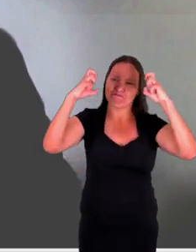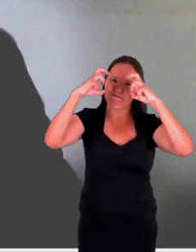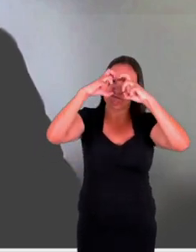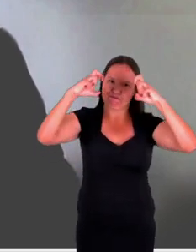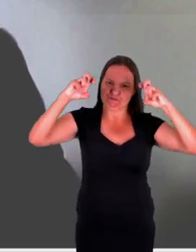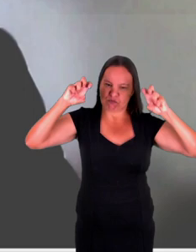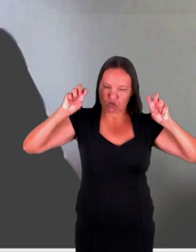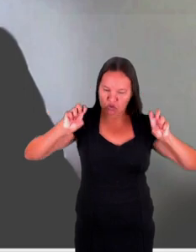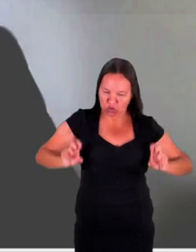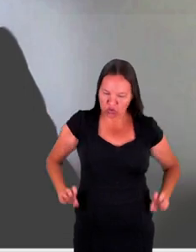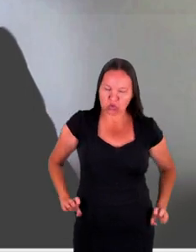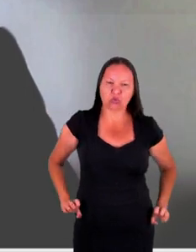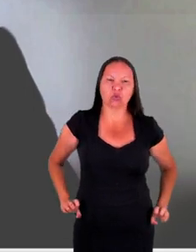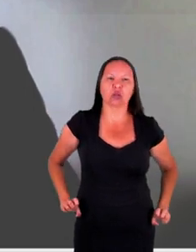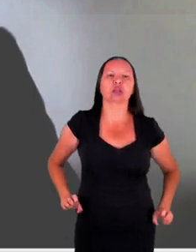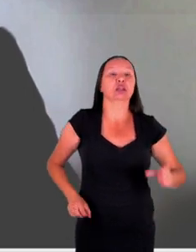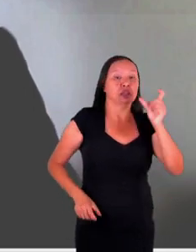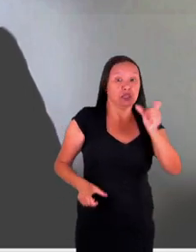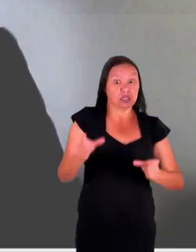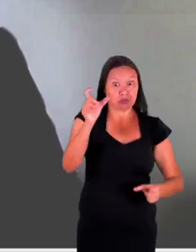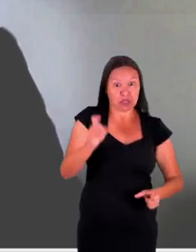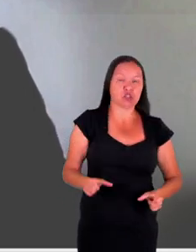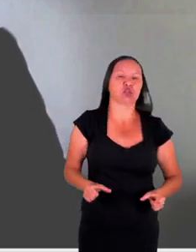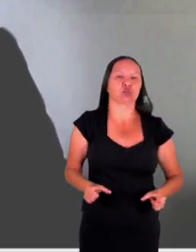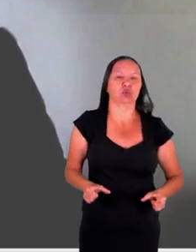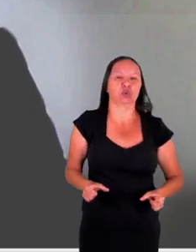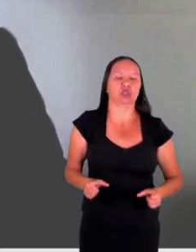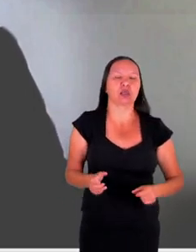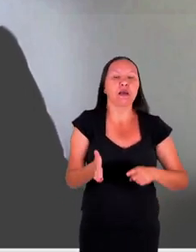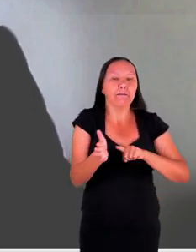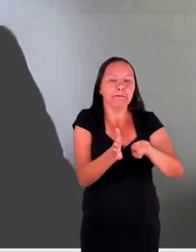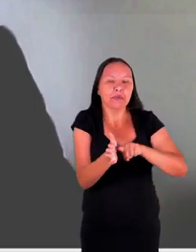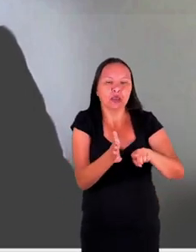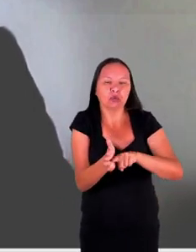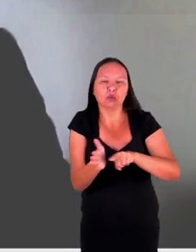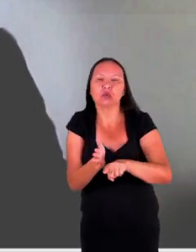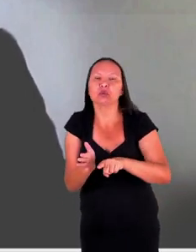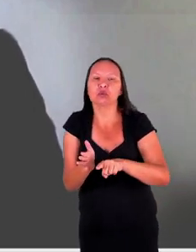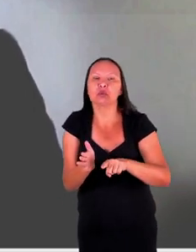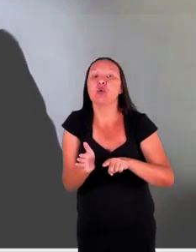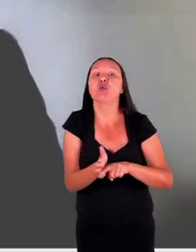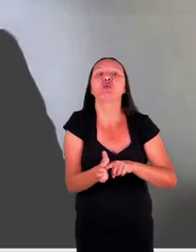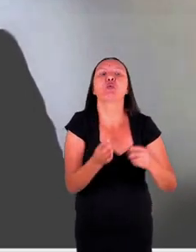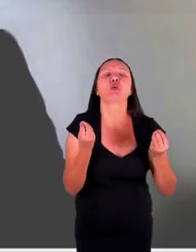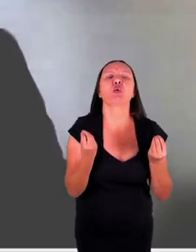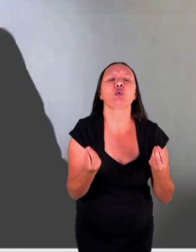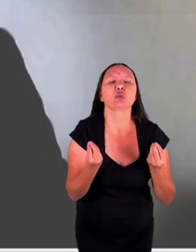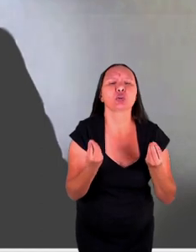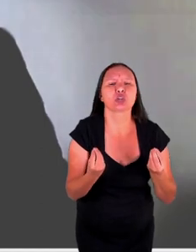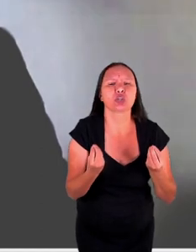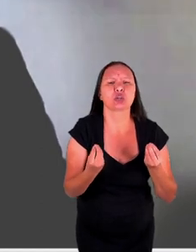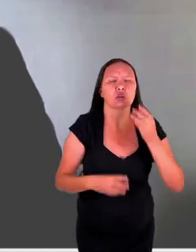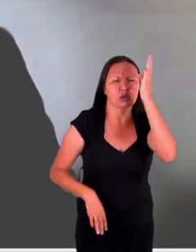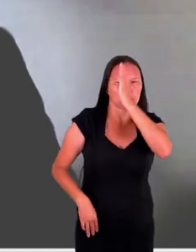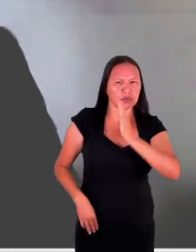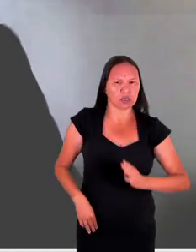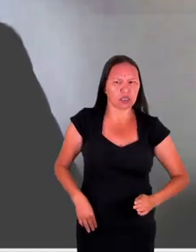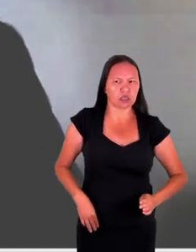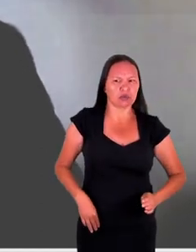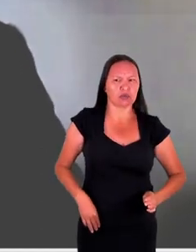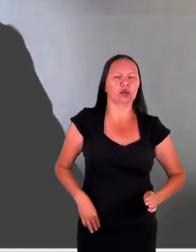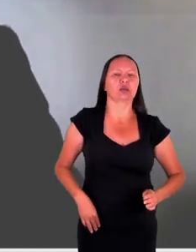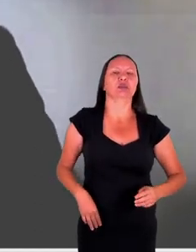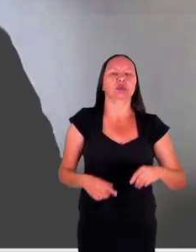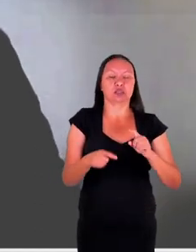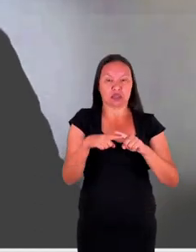dessas vítimas. Bom, a pergunta que se coloca seguidamente aqui é, onde o Estado brasileiro possui, ainda que de maneira